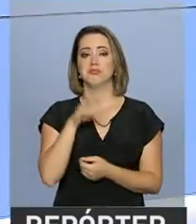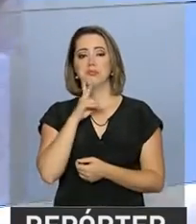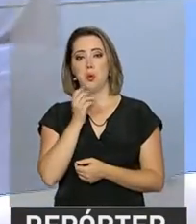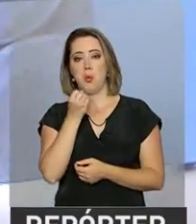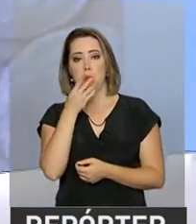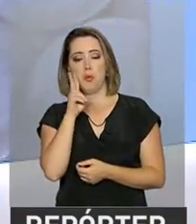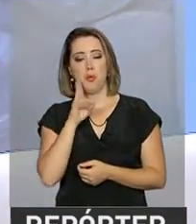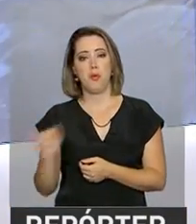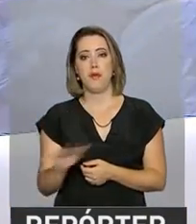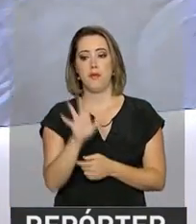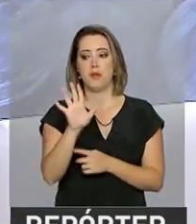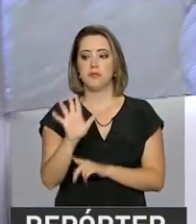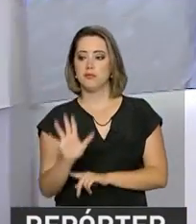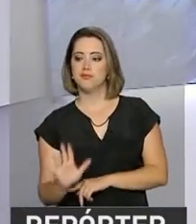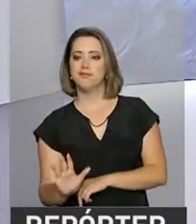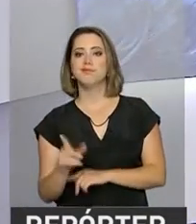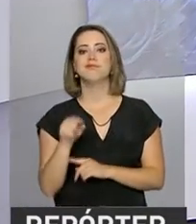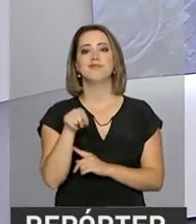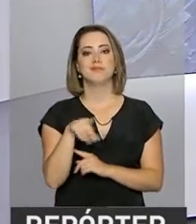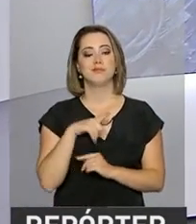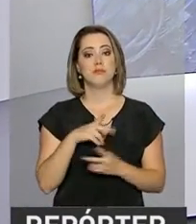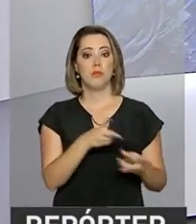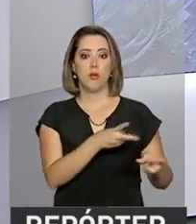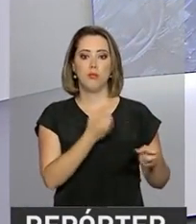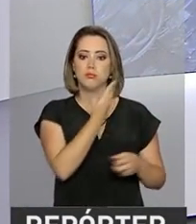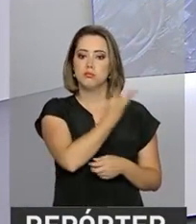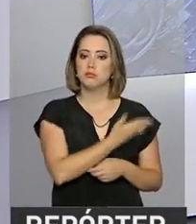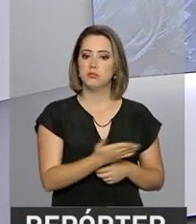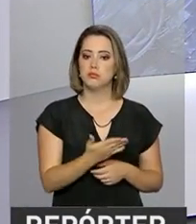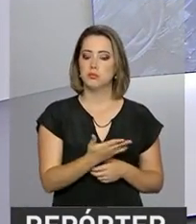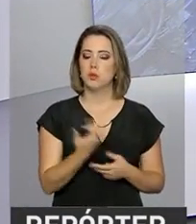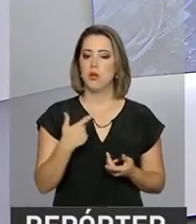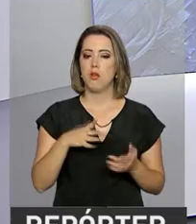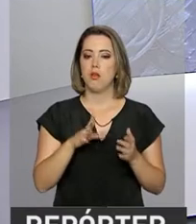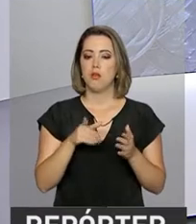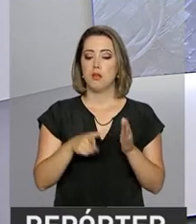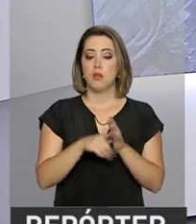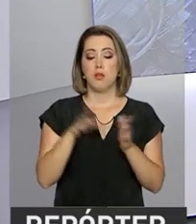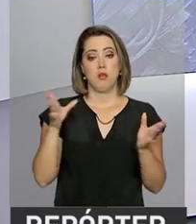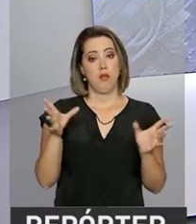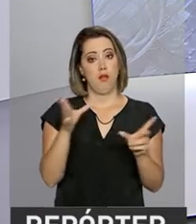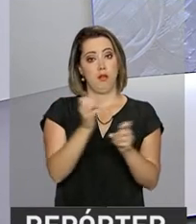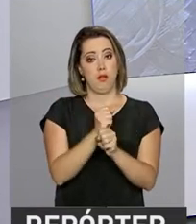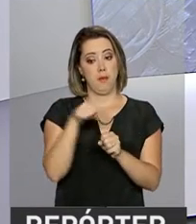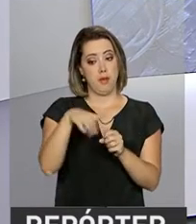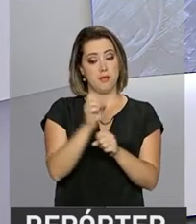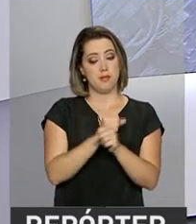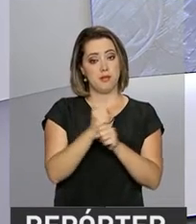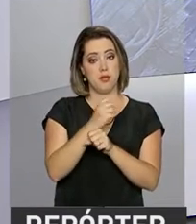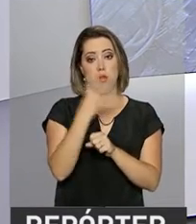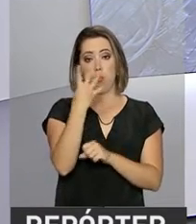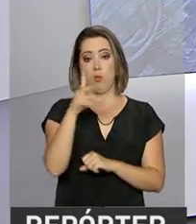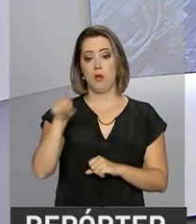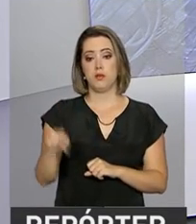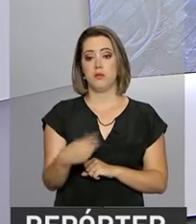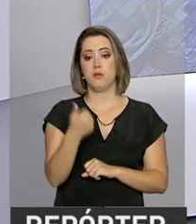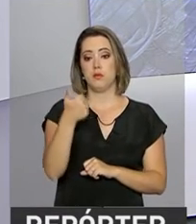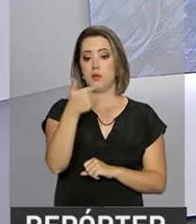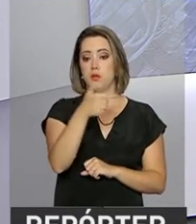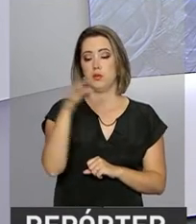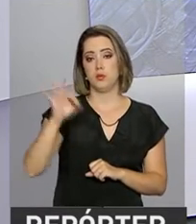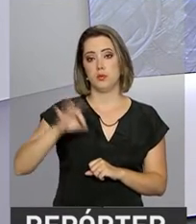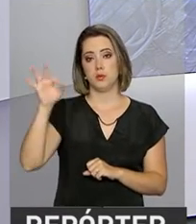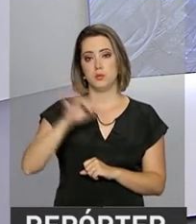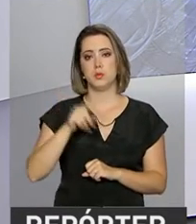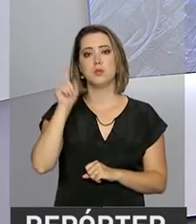aqui no telão. Especialistas estimam que a inflação pelo índice oficial deve fechar o ano em 4,12%.